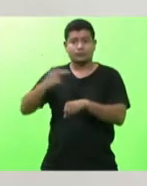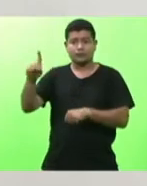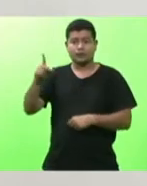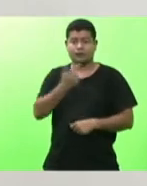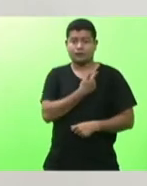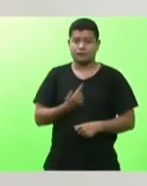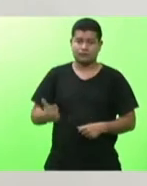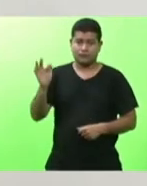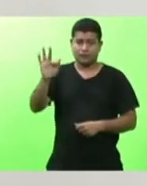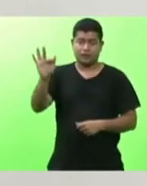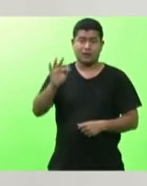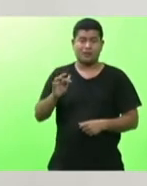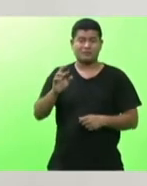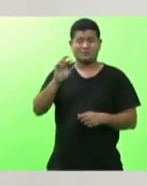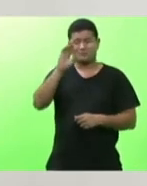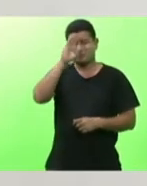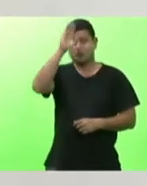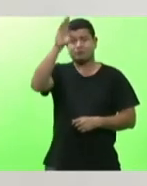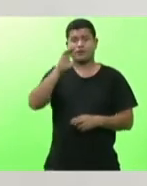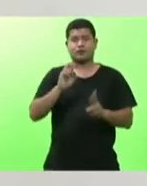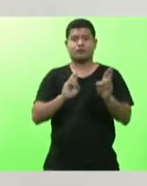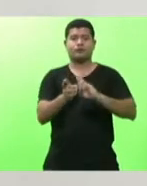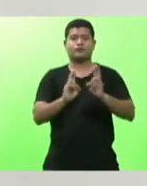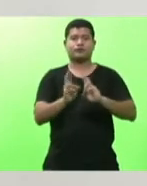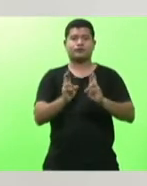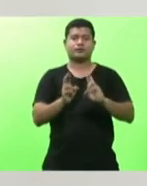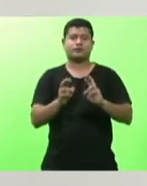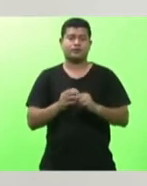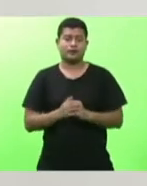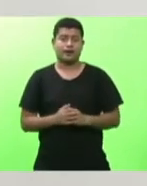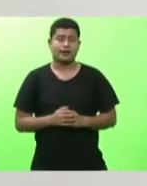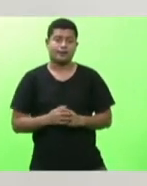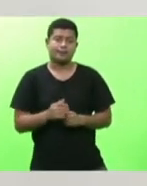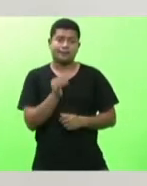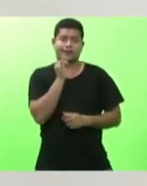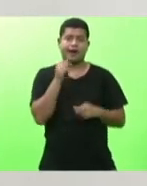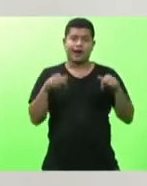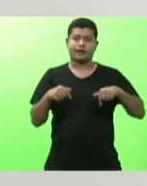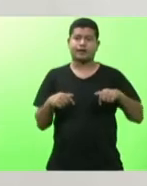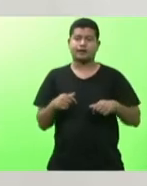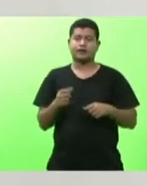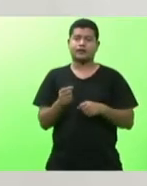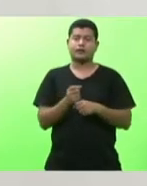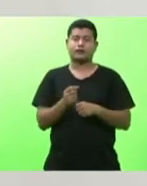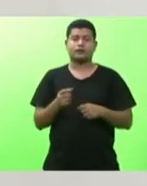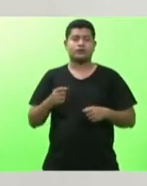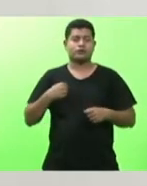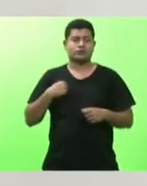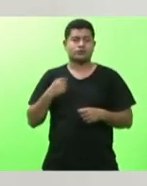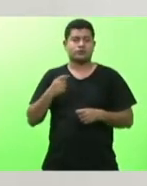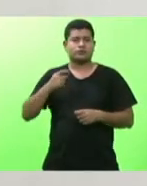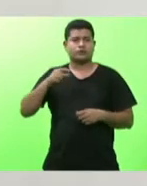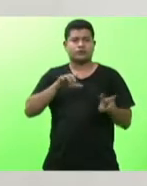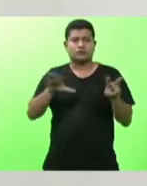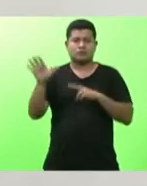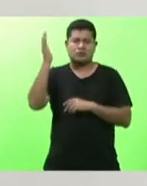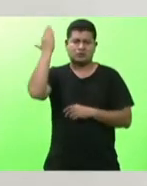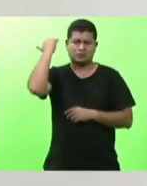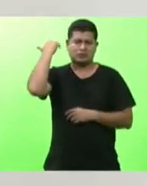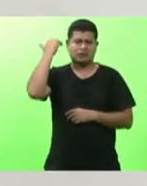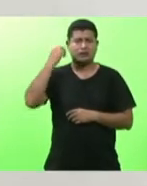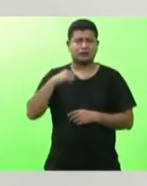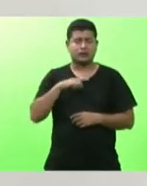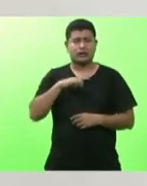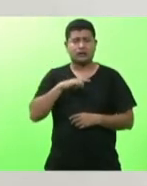há poucos dias atrás essa casa deliberou e assim